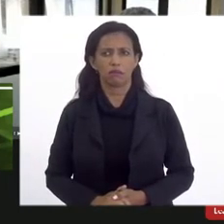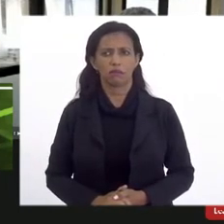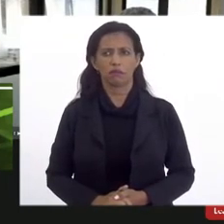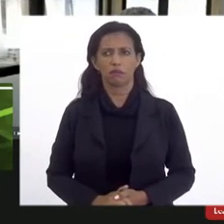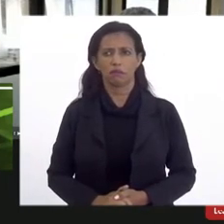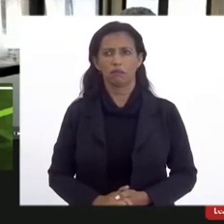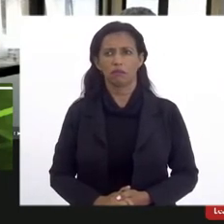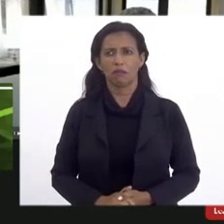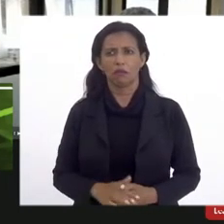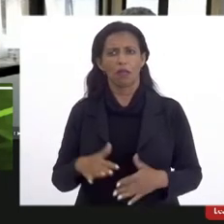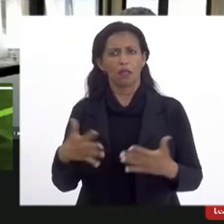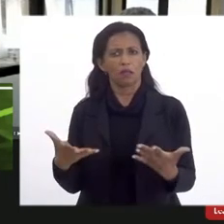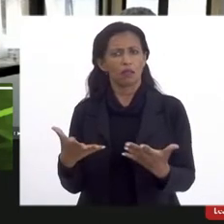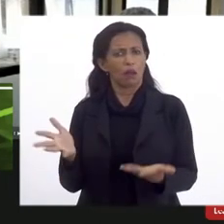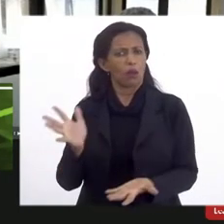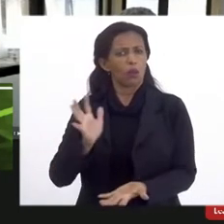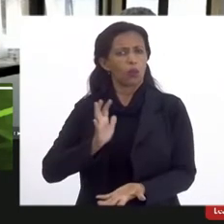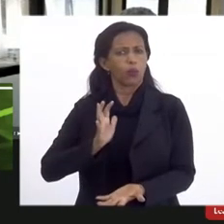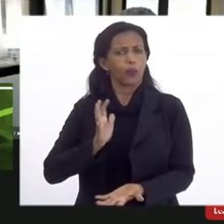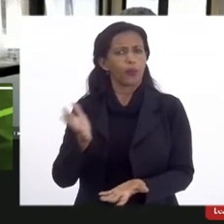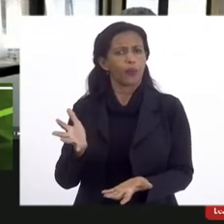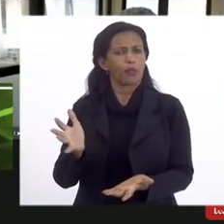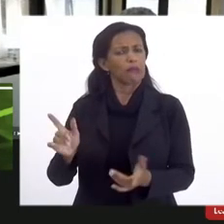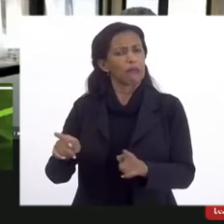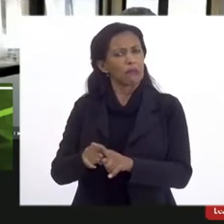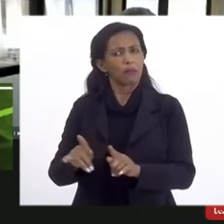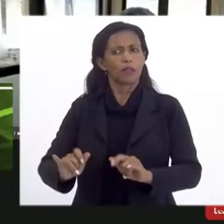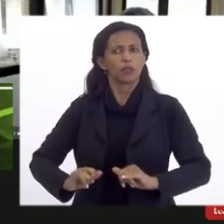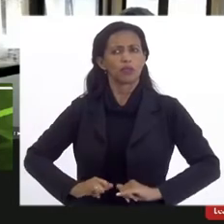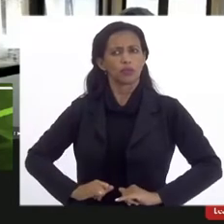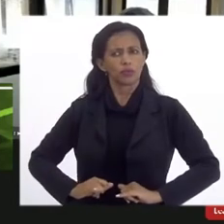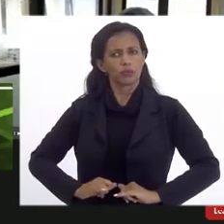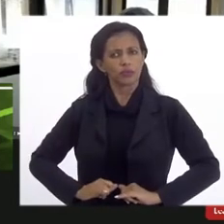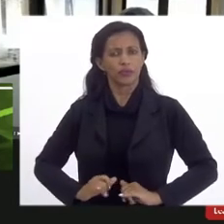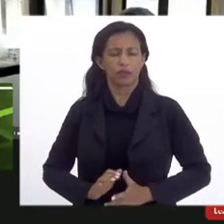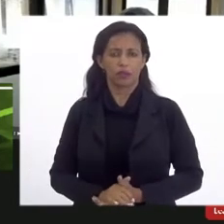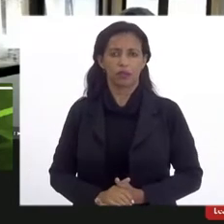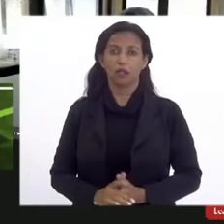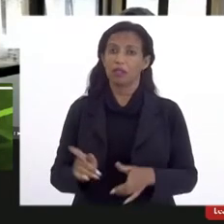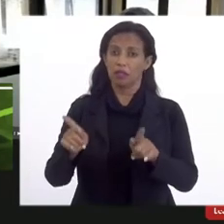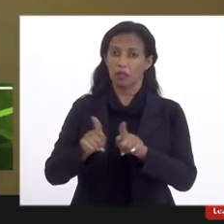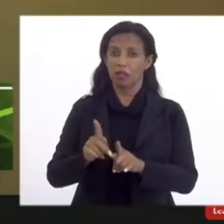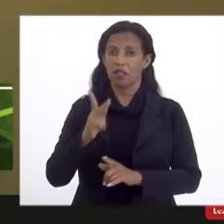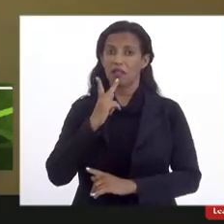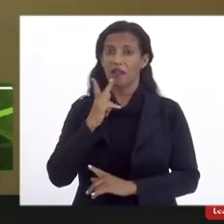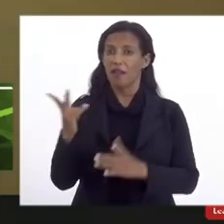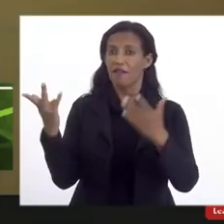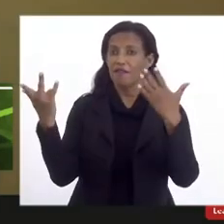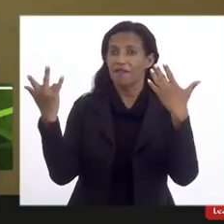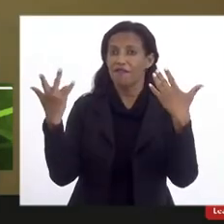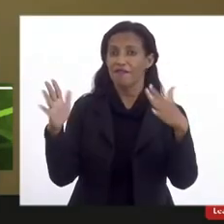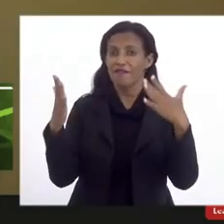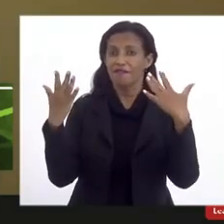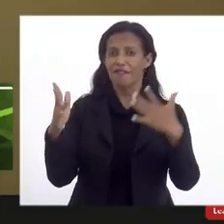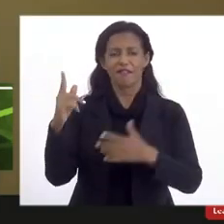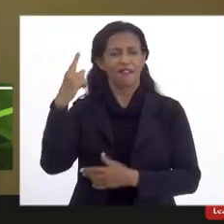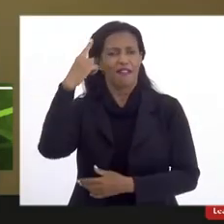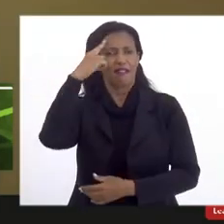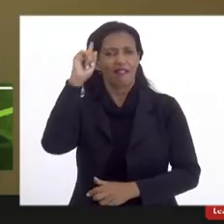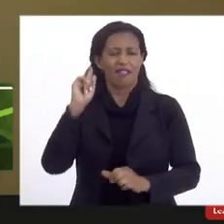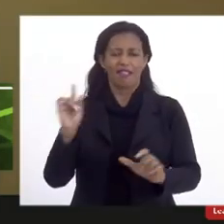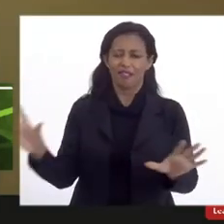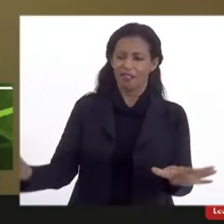tão rica e tão sofrida. E só quero dizer, viva a ideia dessa fusão.